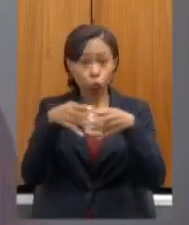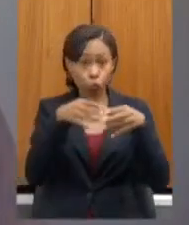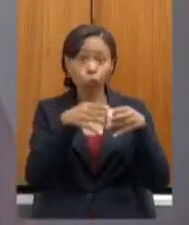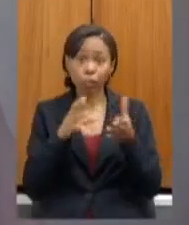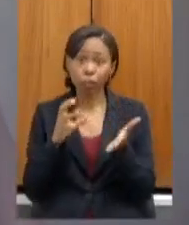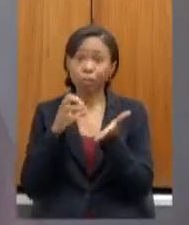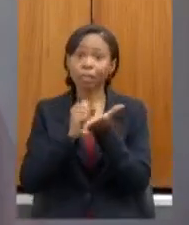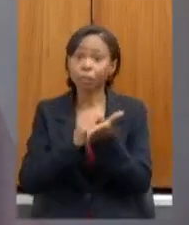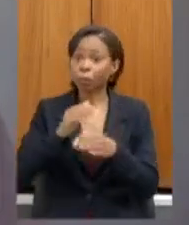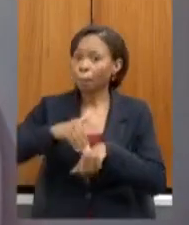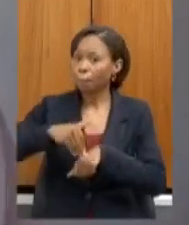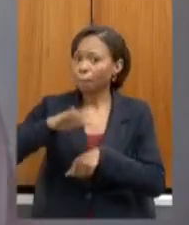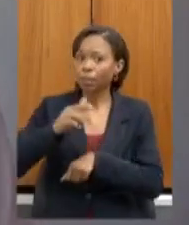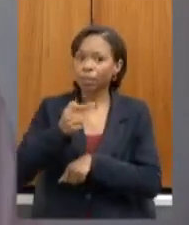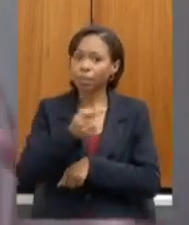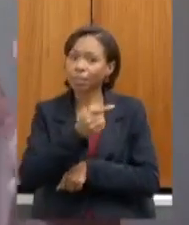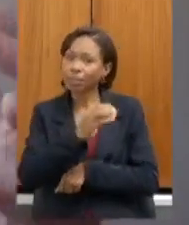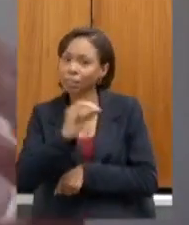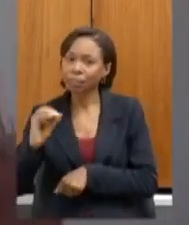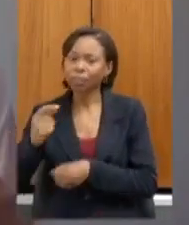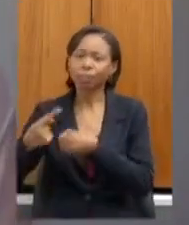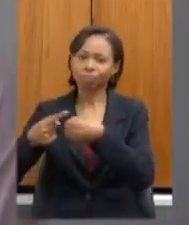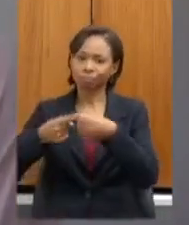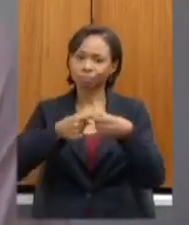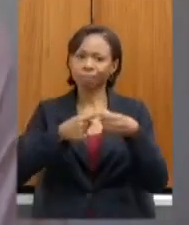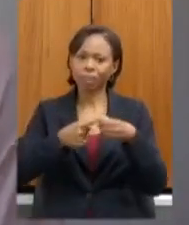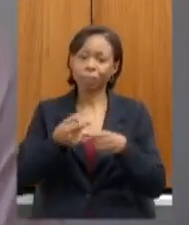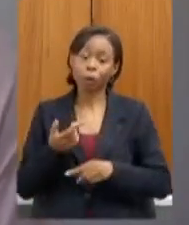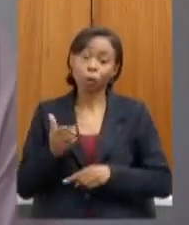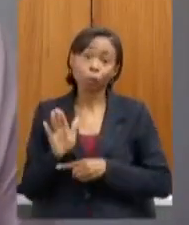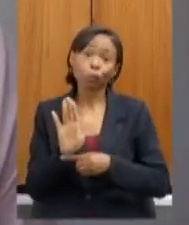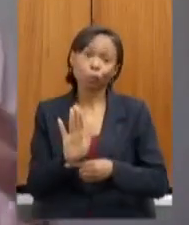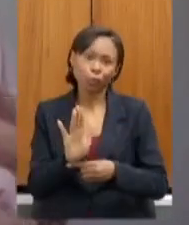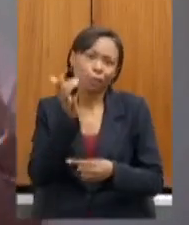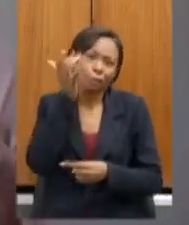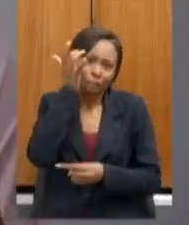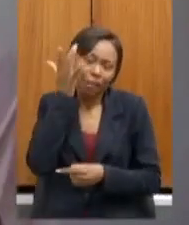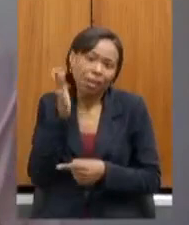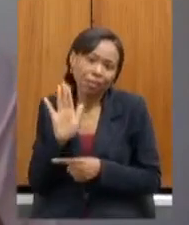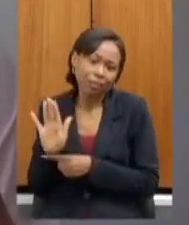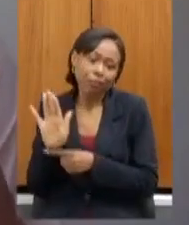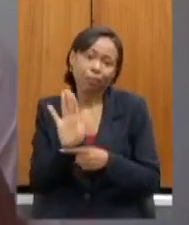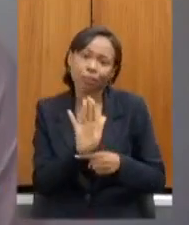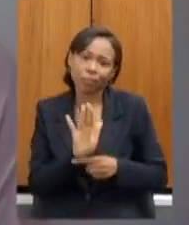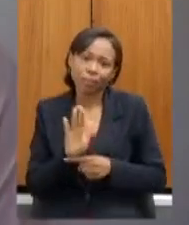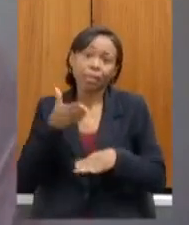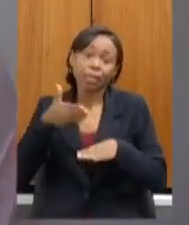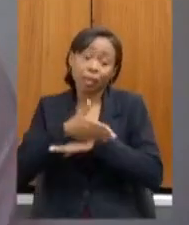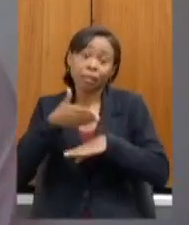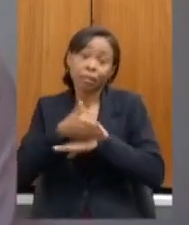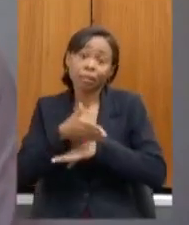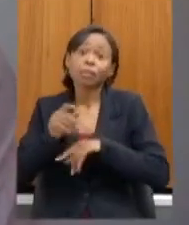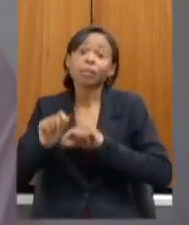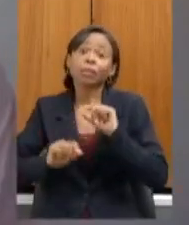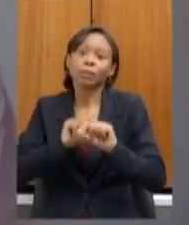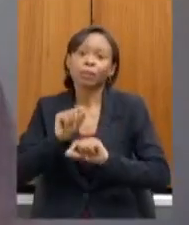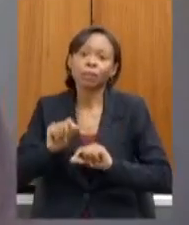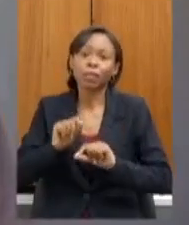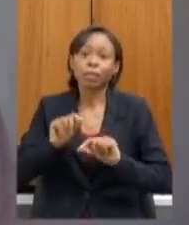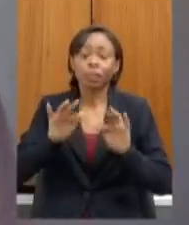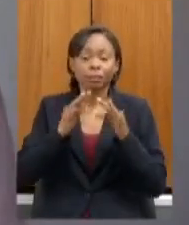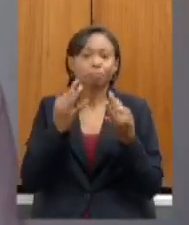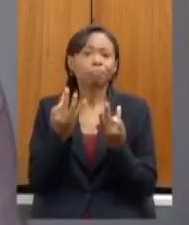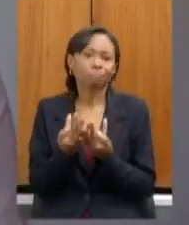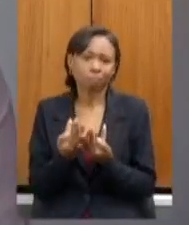mais de 700 municípios facilitando deputado José Guilherme o acesso às famílias então no